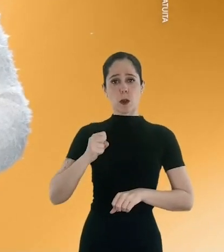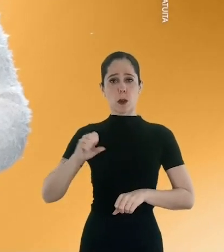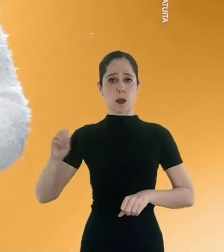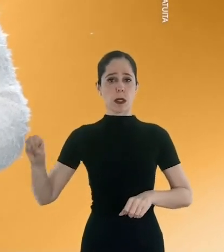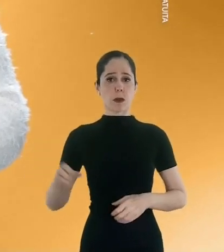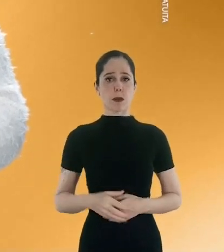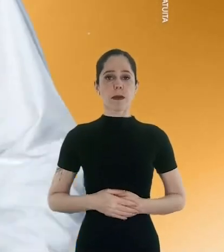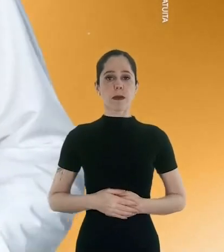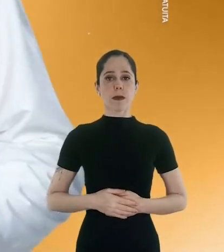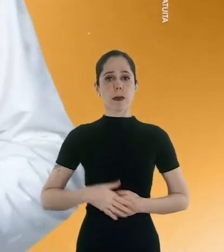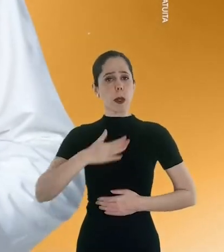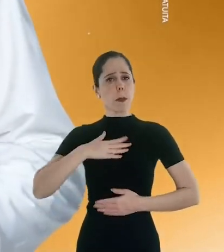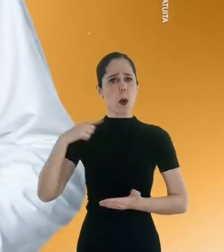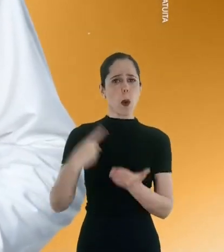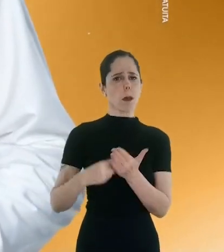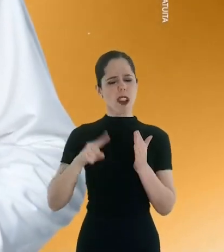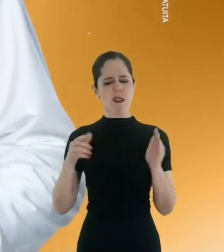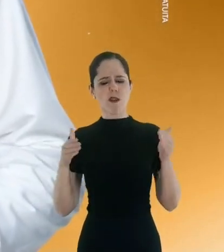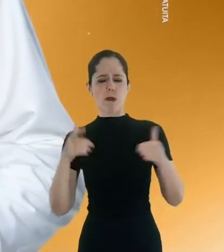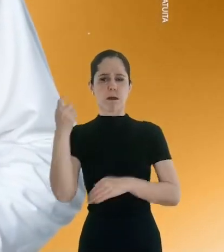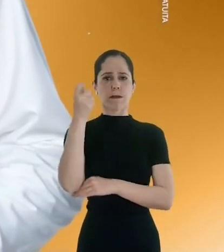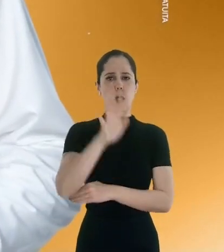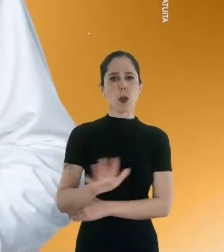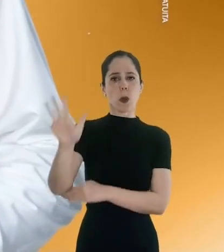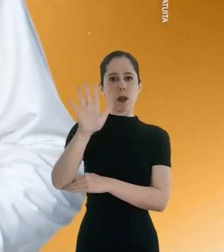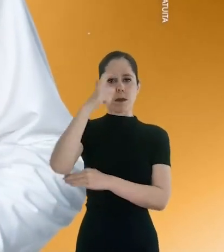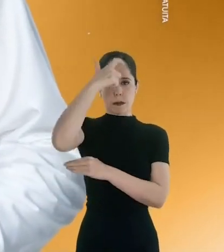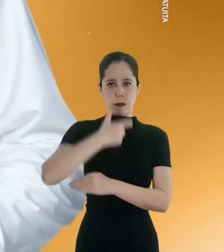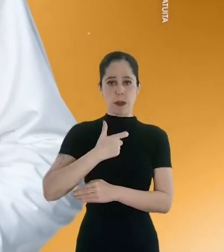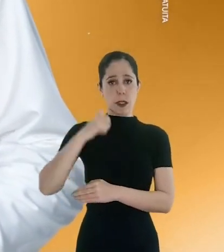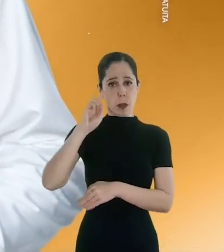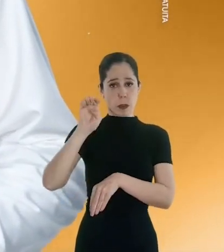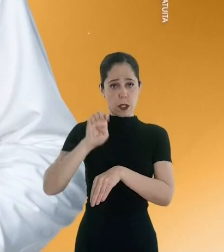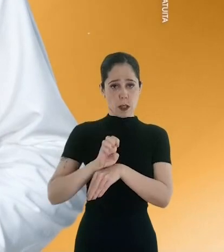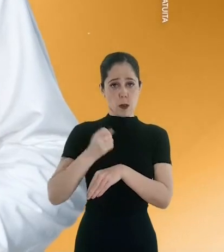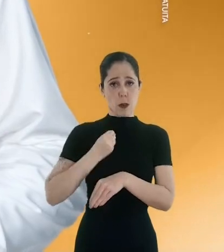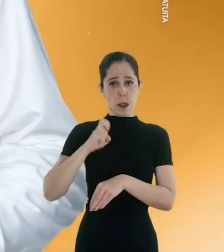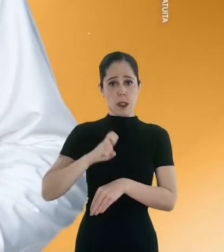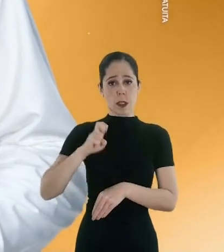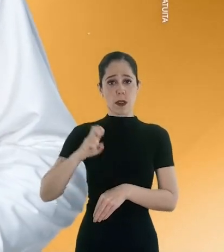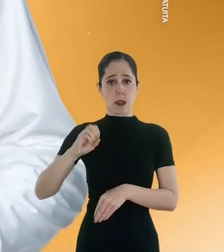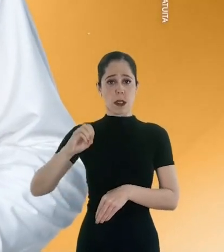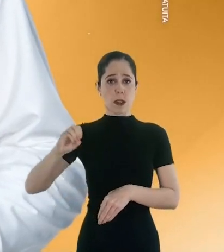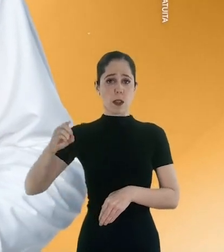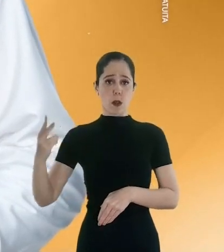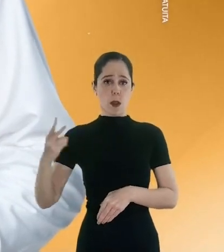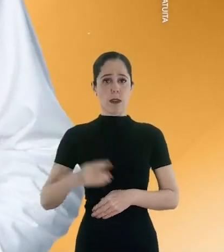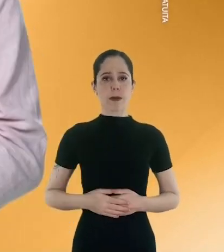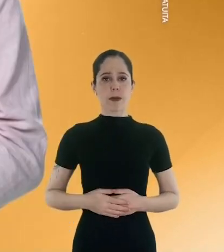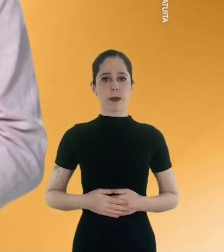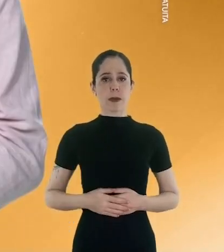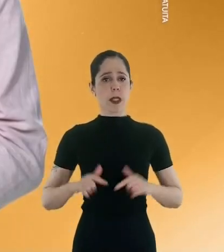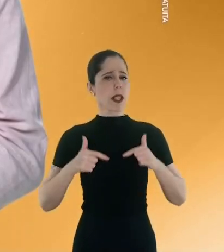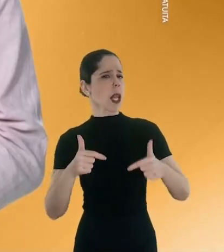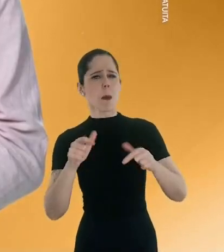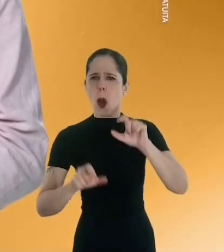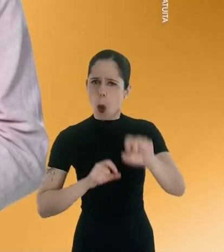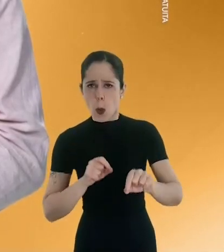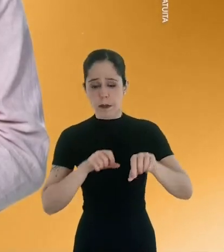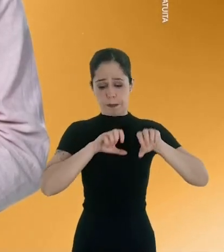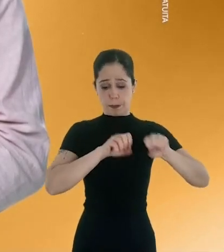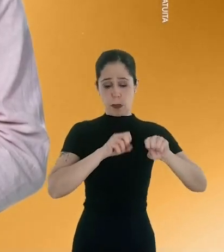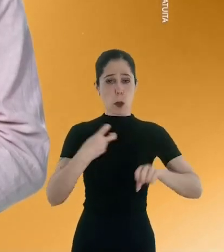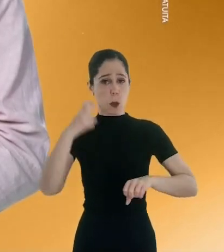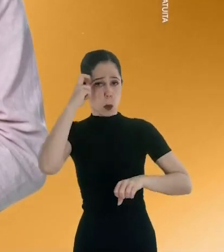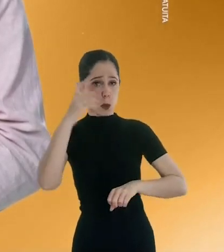55800. Meu compromisso é com o Rio Grande. Sandro Alves, deputado estadual, 55002. Polo Educação,